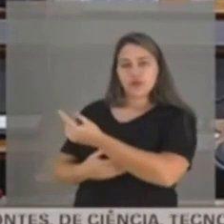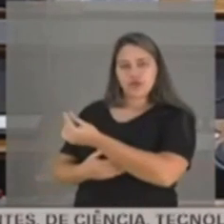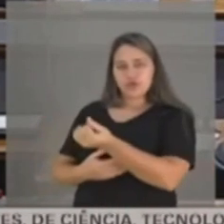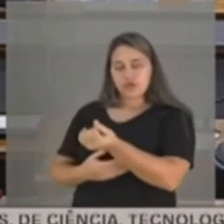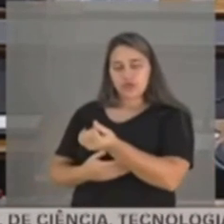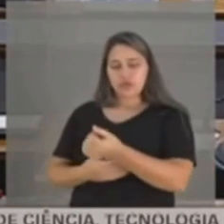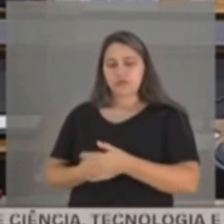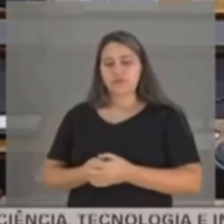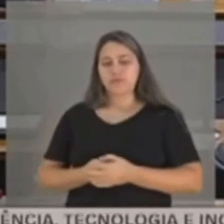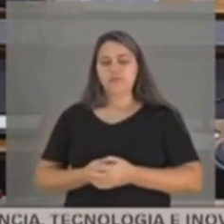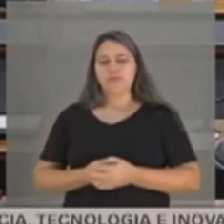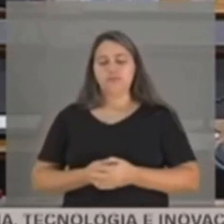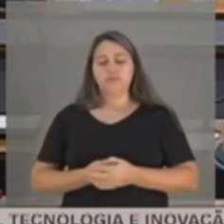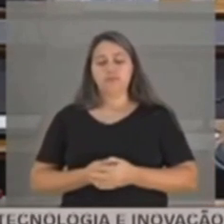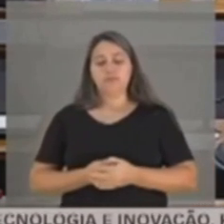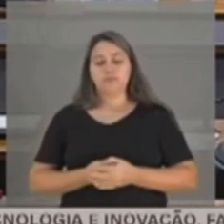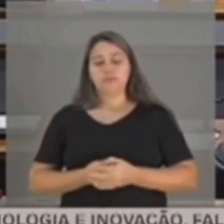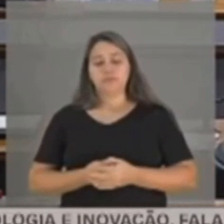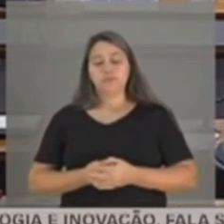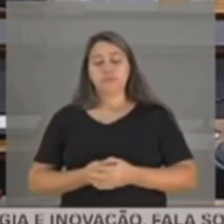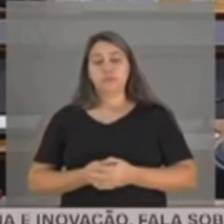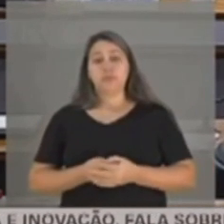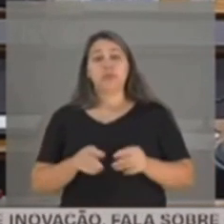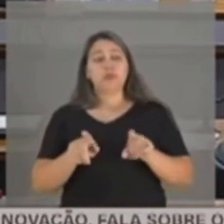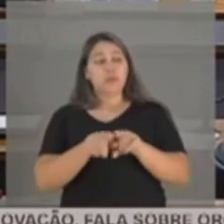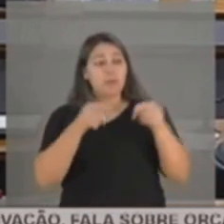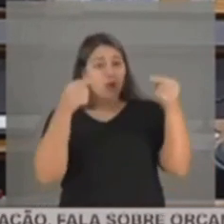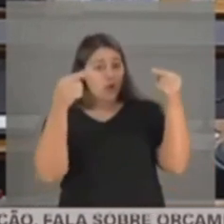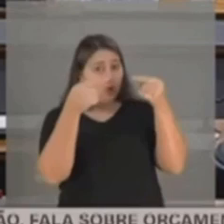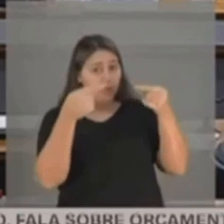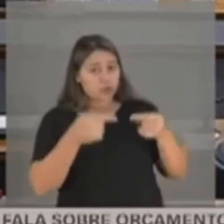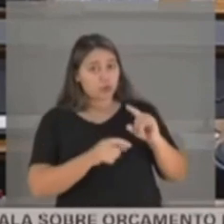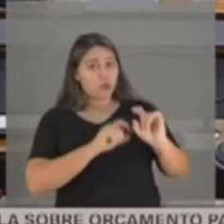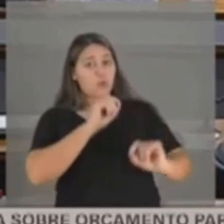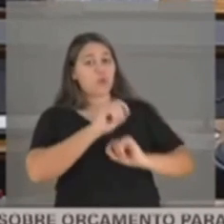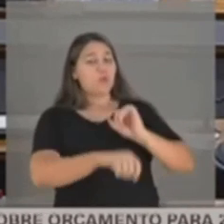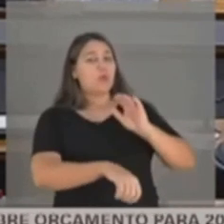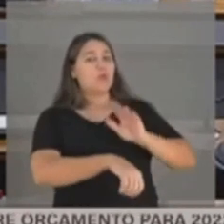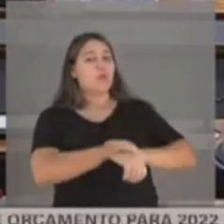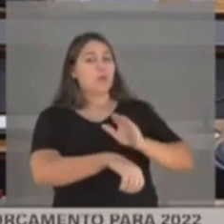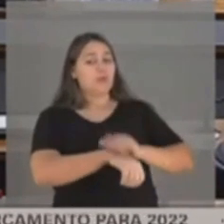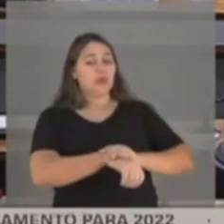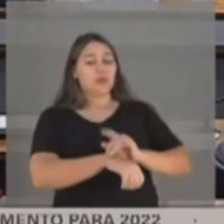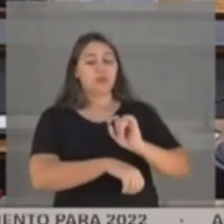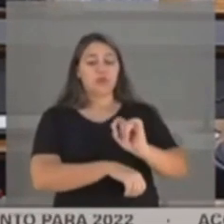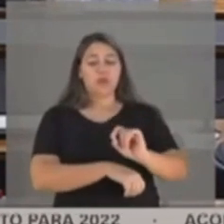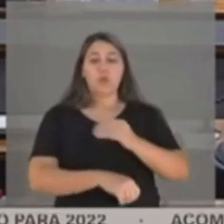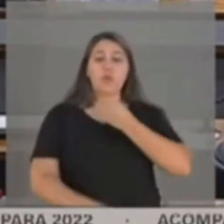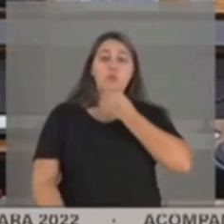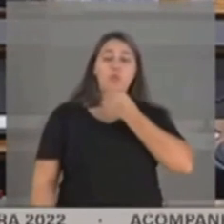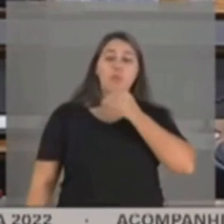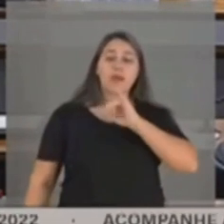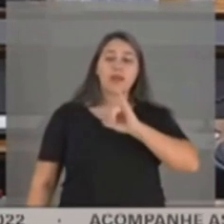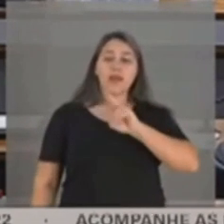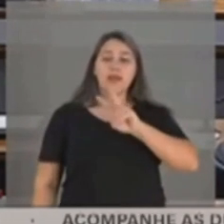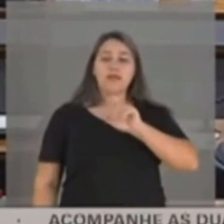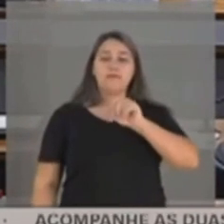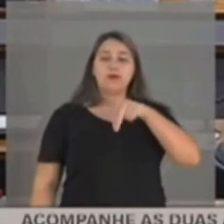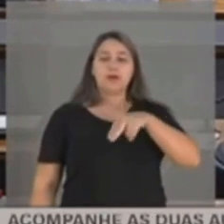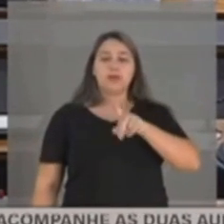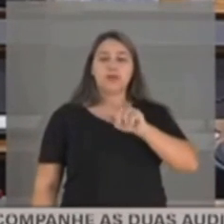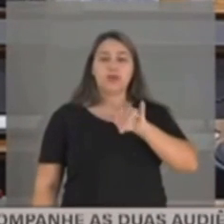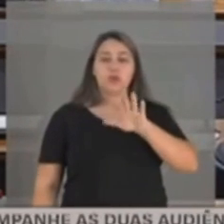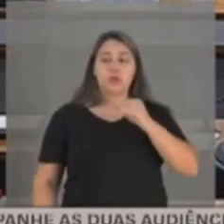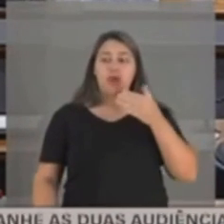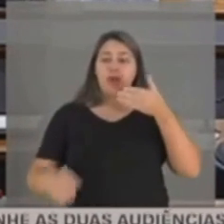coincidido com o exato momento em que o senhor Ivanildo chega, entra